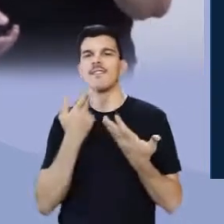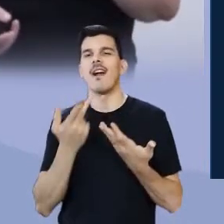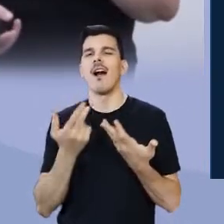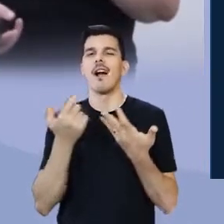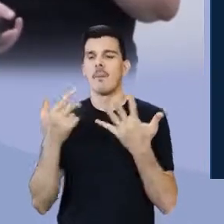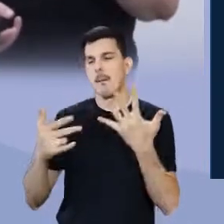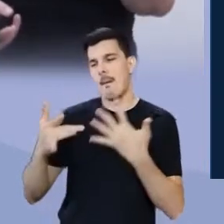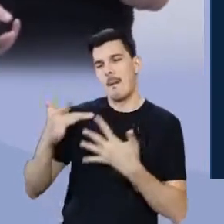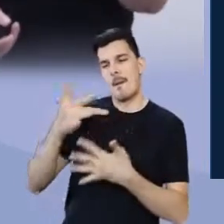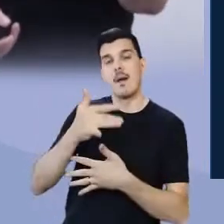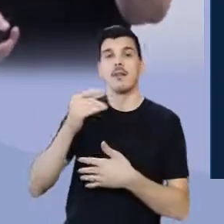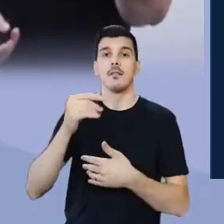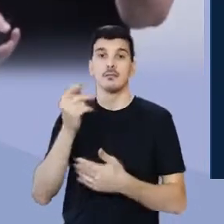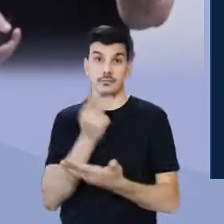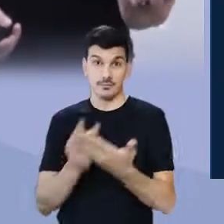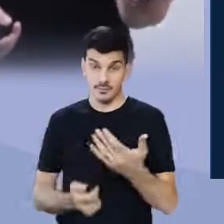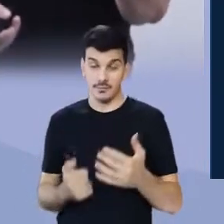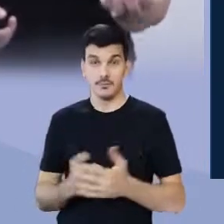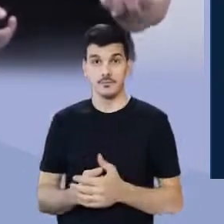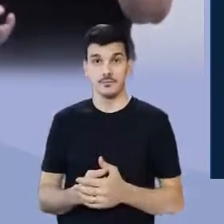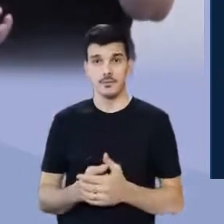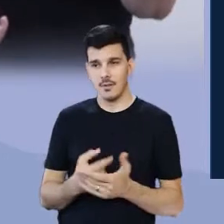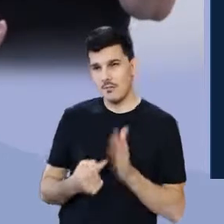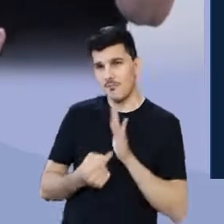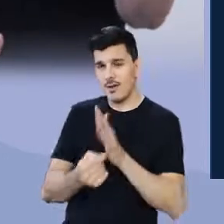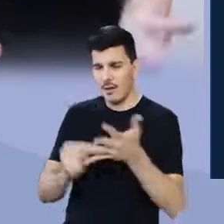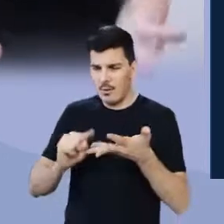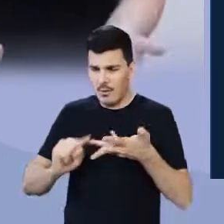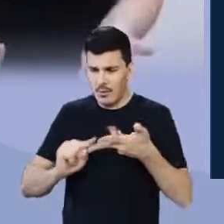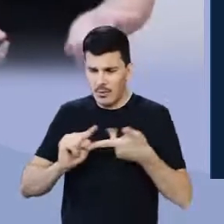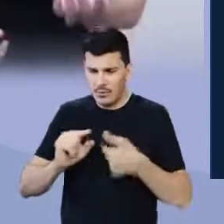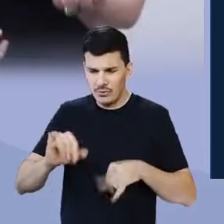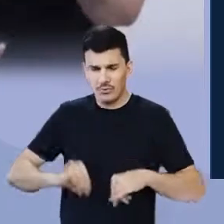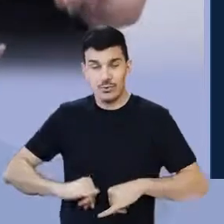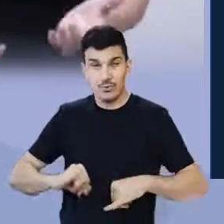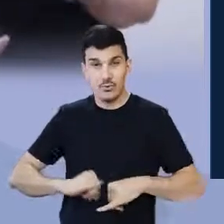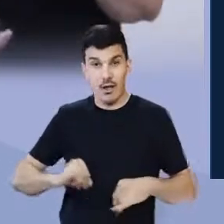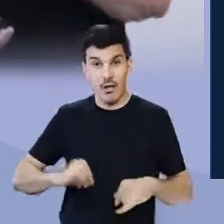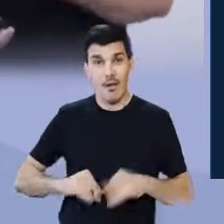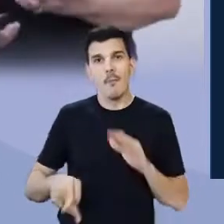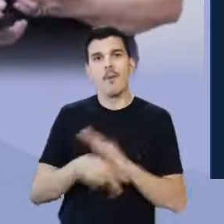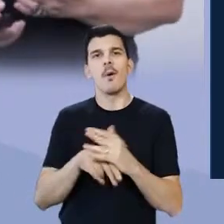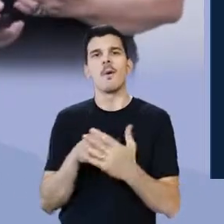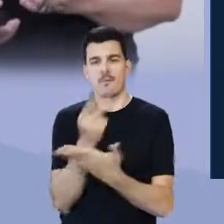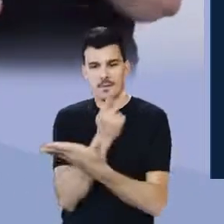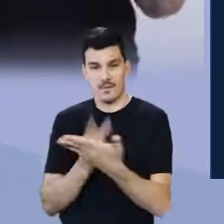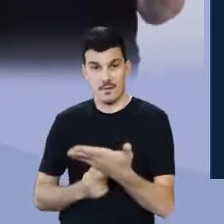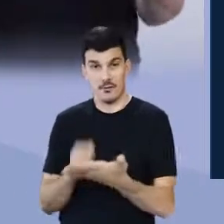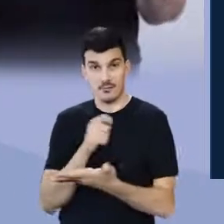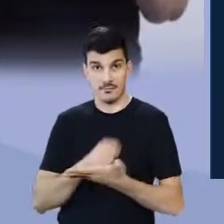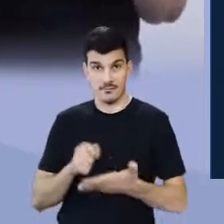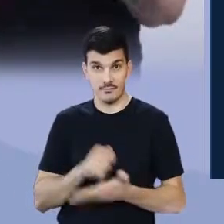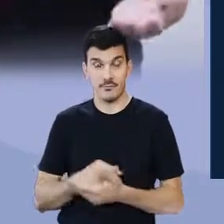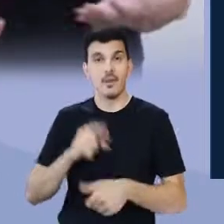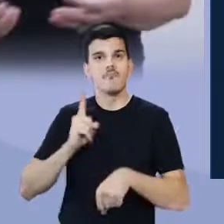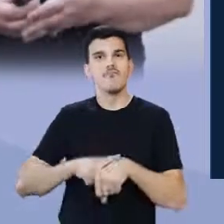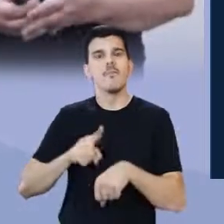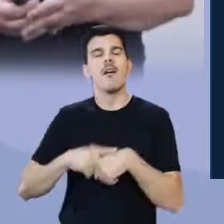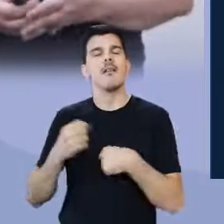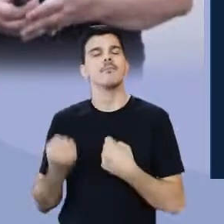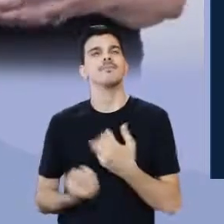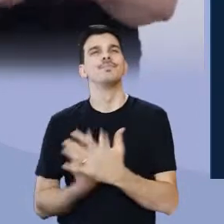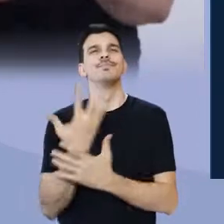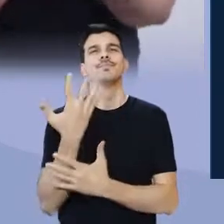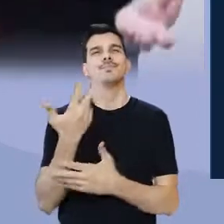poético, trazer as agruras, o sofrimento do próprio poeta, no momento de criar